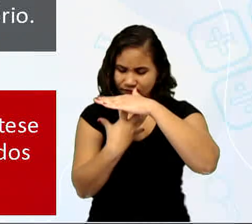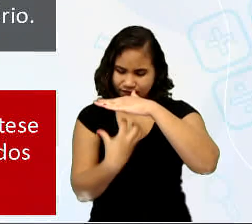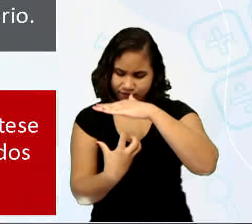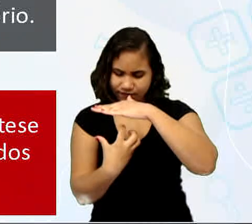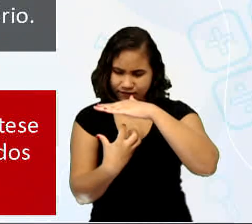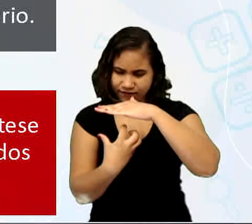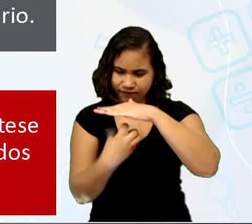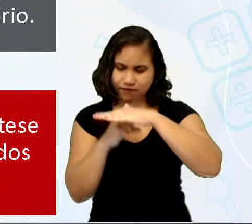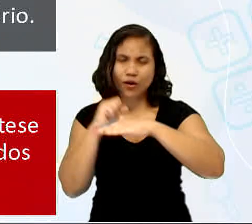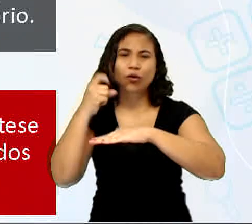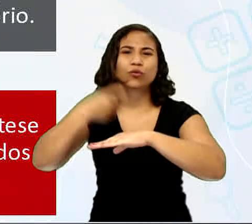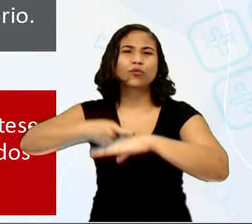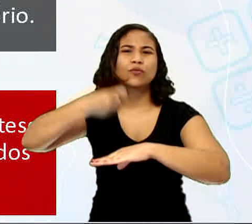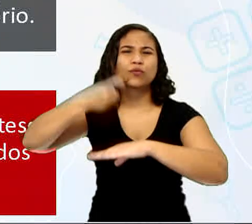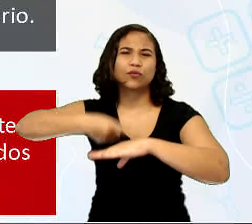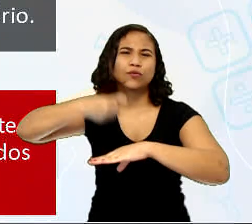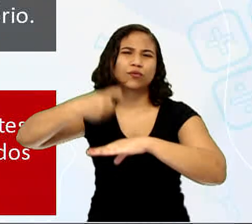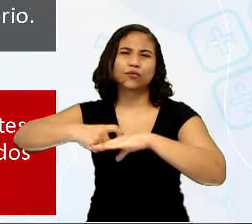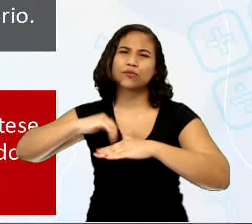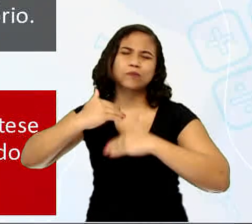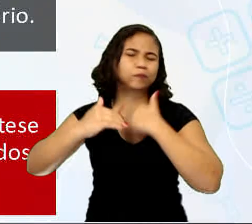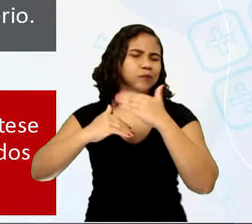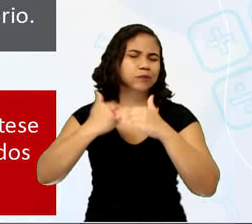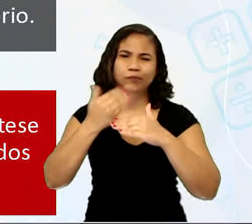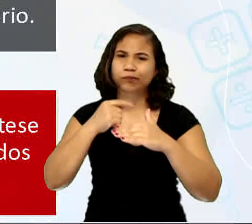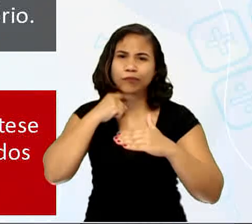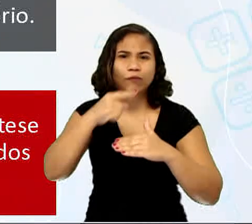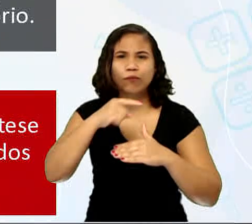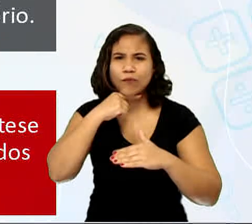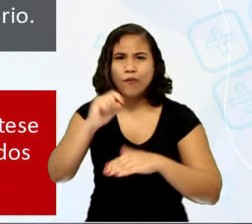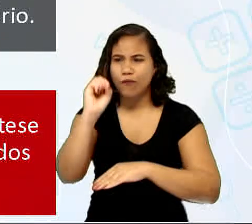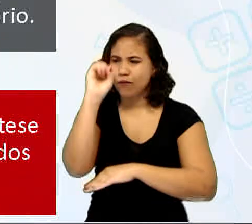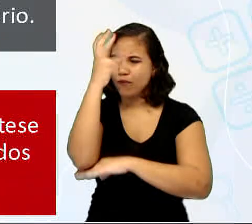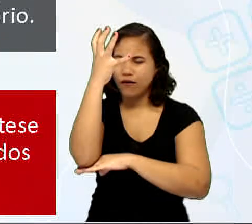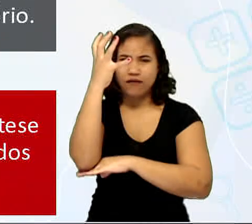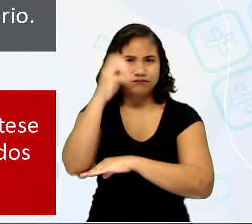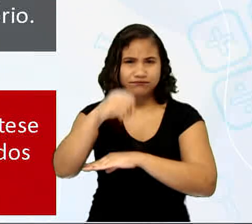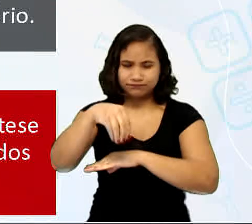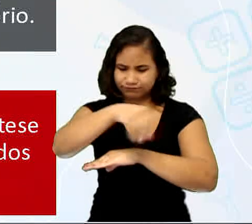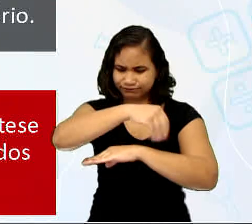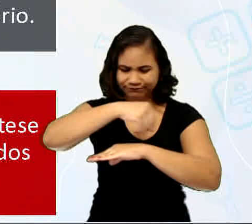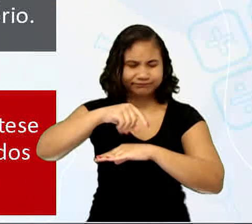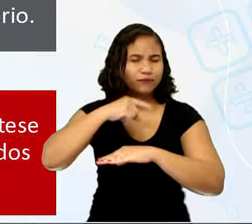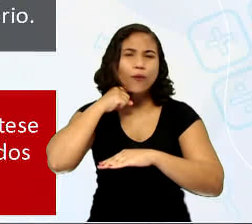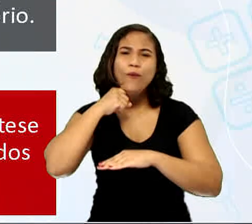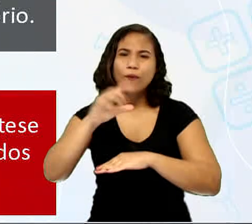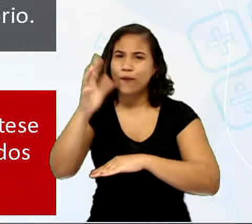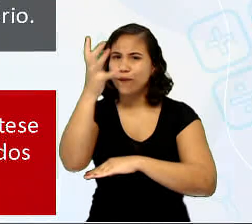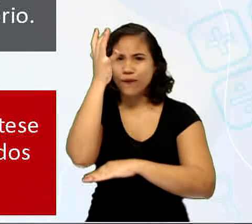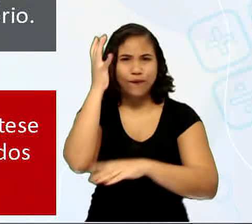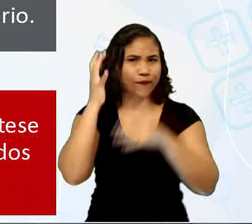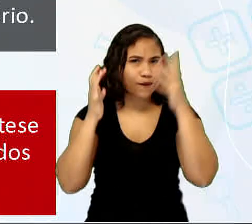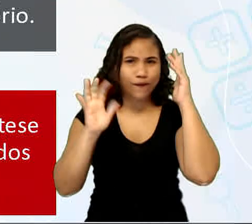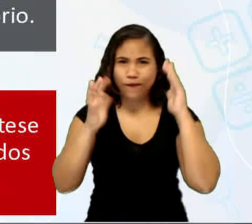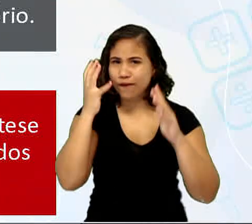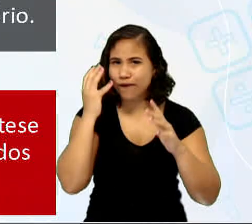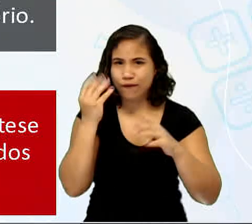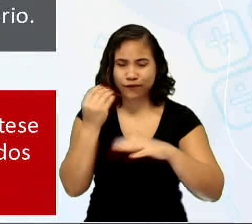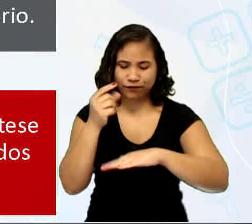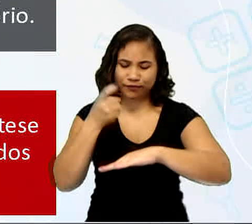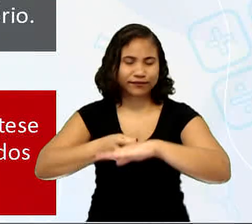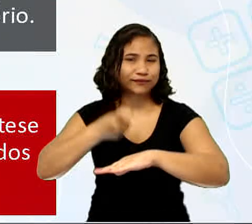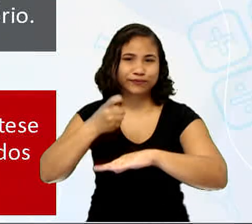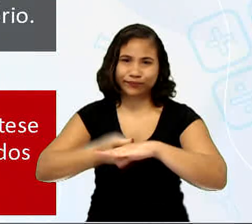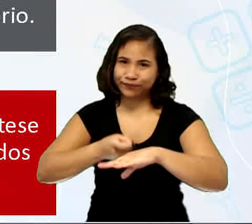desenvolvimento da agricultura. Lembrando que os vegetais necessitam desses nutrientes do solo